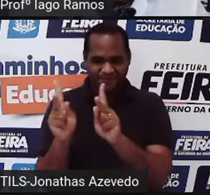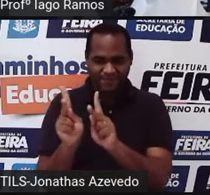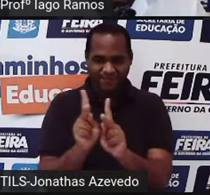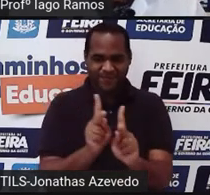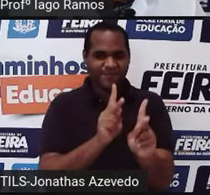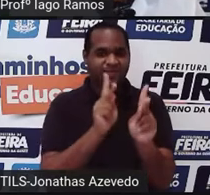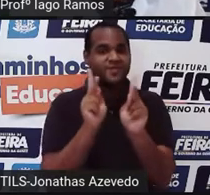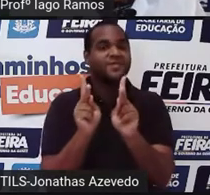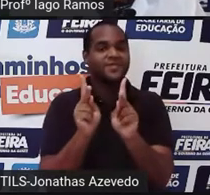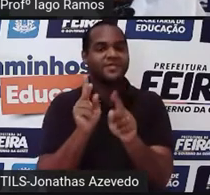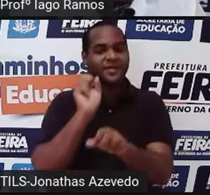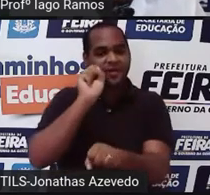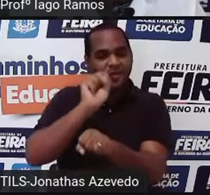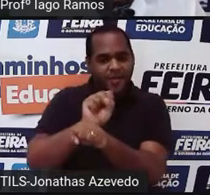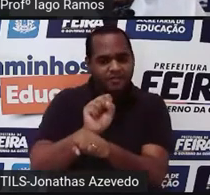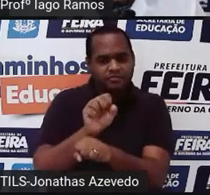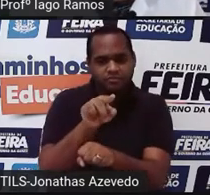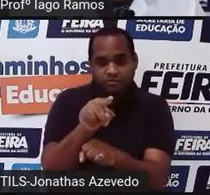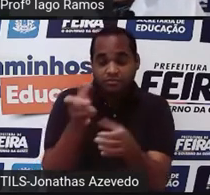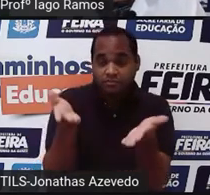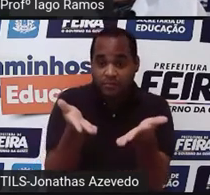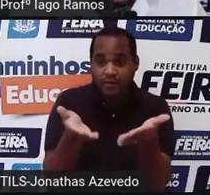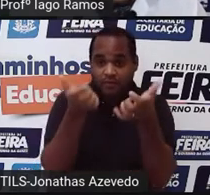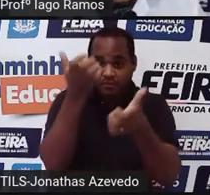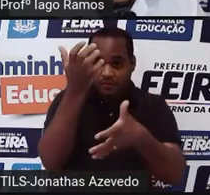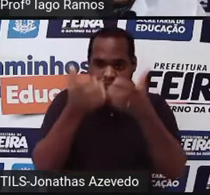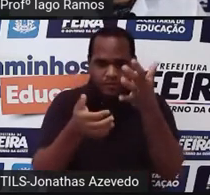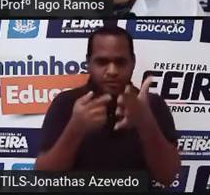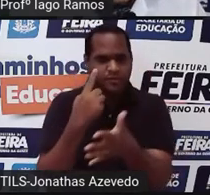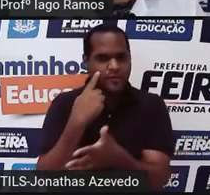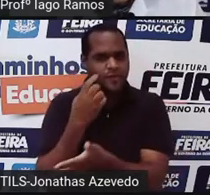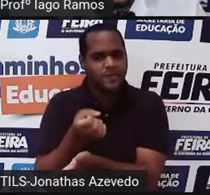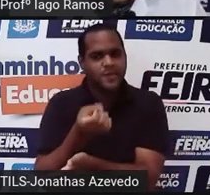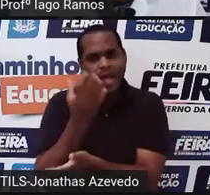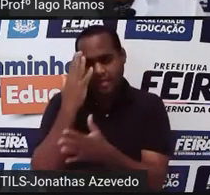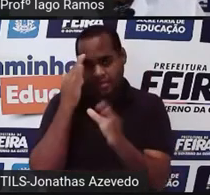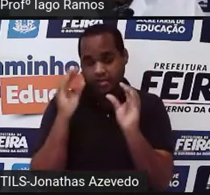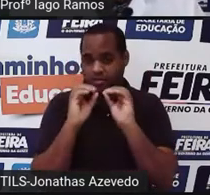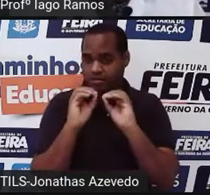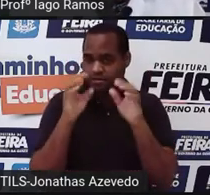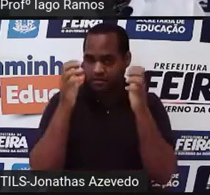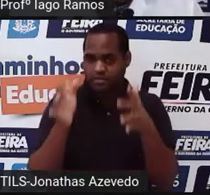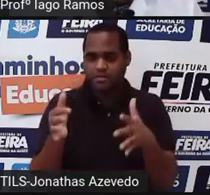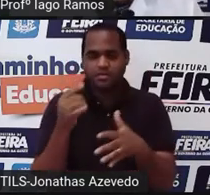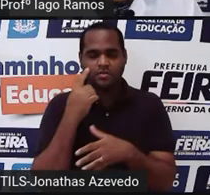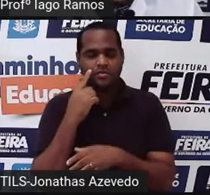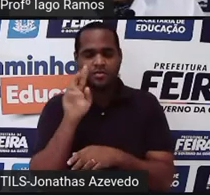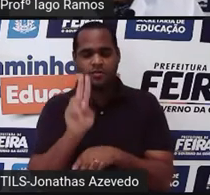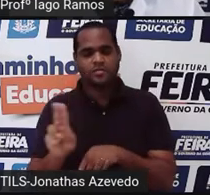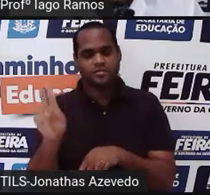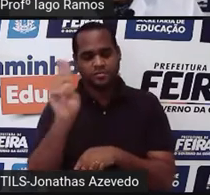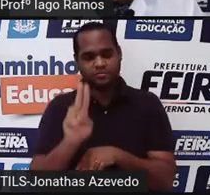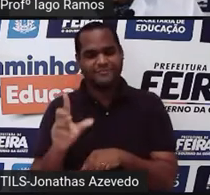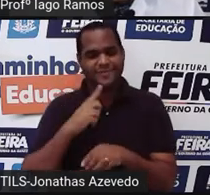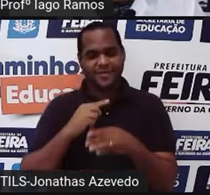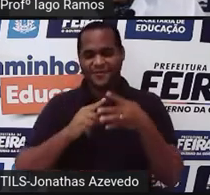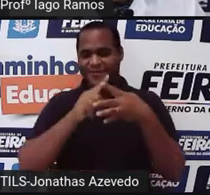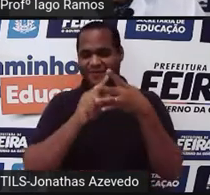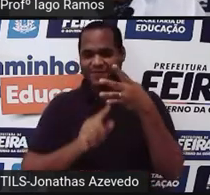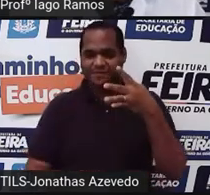Vamos fazer aquela pausa até aqui, o quanto foi que você entendeu. E aí, a gente usa essas quatro possibilidades.